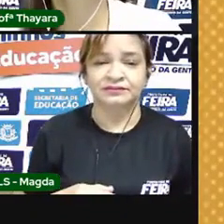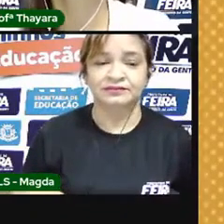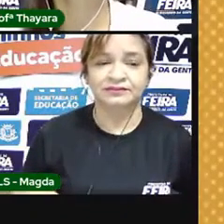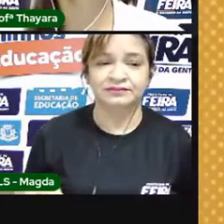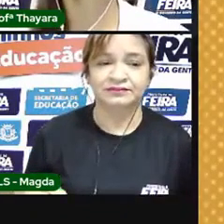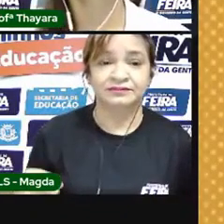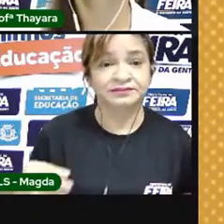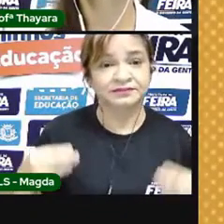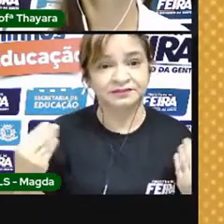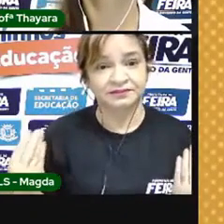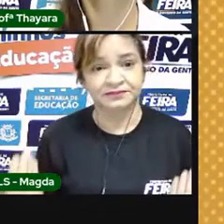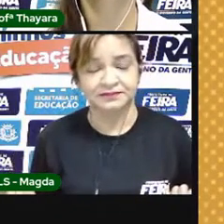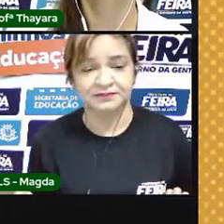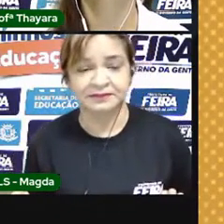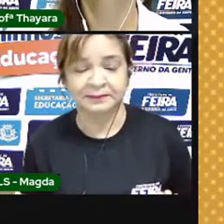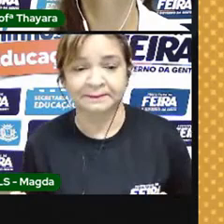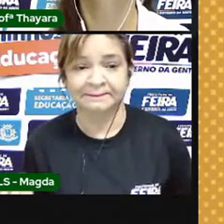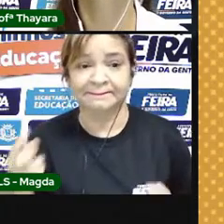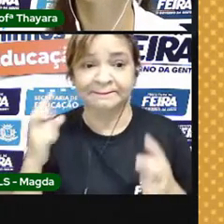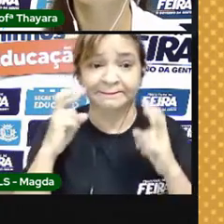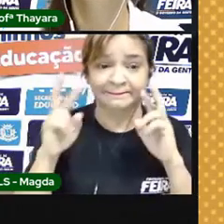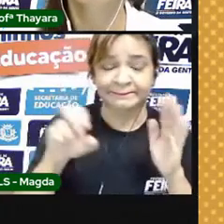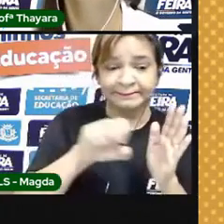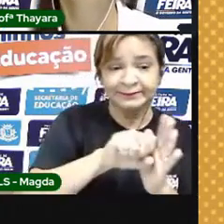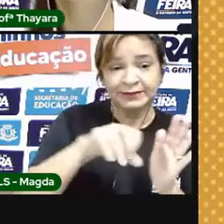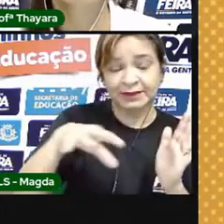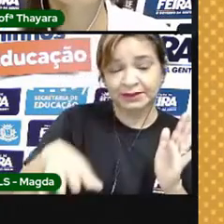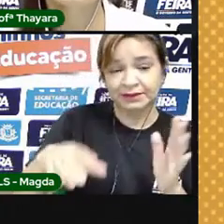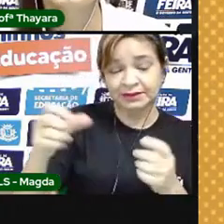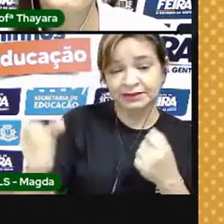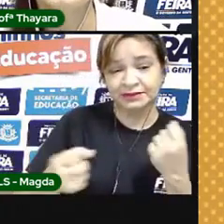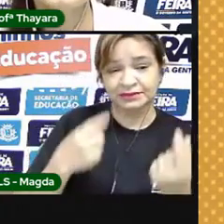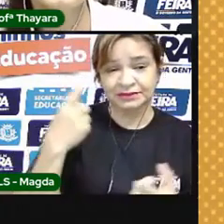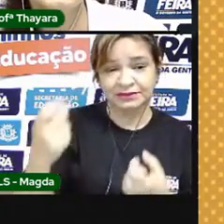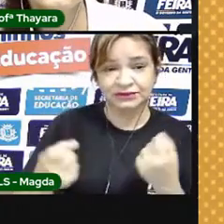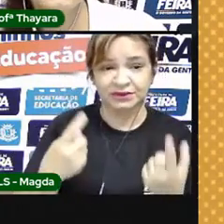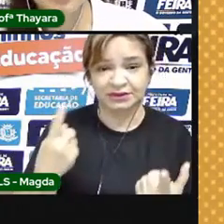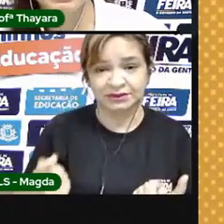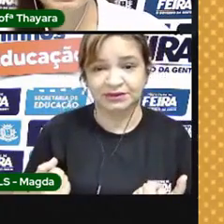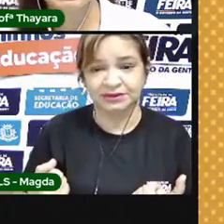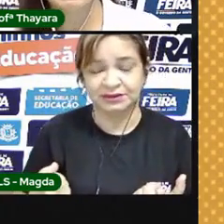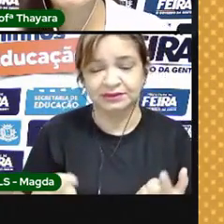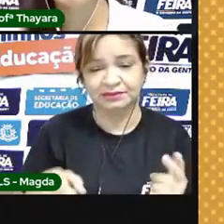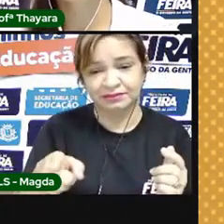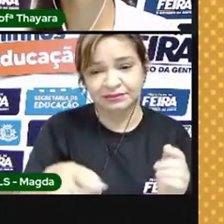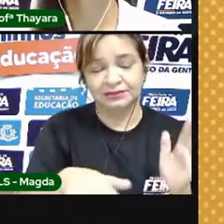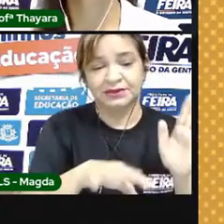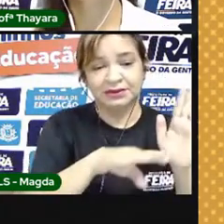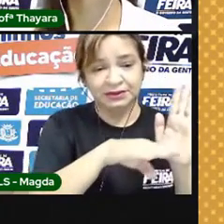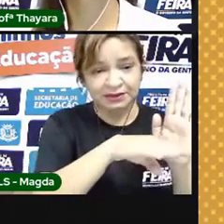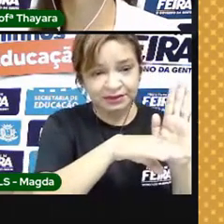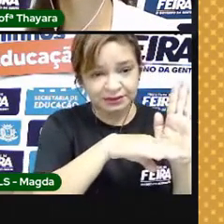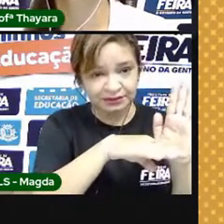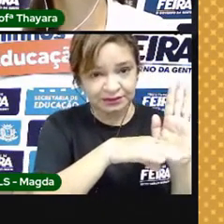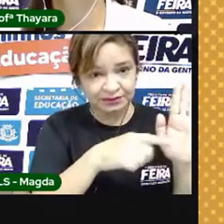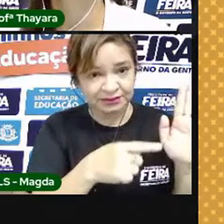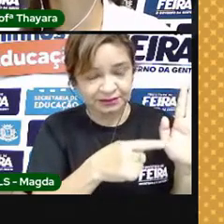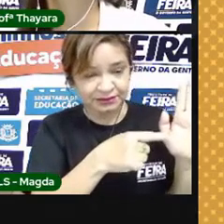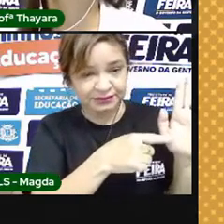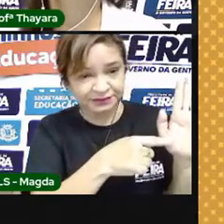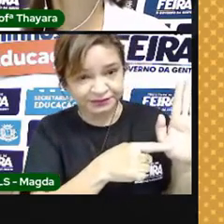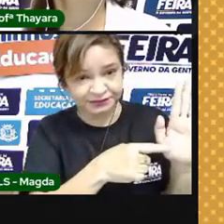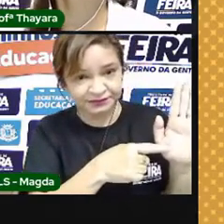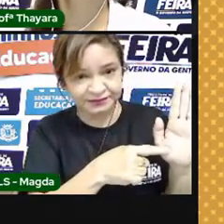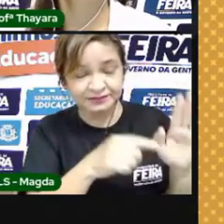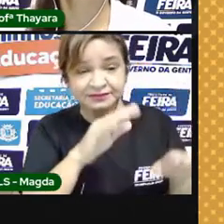Então, agora a gente vai ver características de cada uma dessas camadas individualmente. Vamos, então, começar pela que